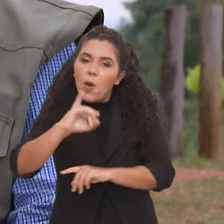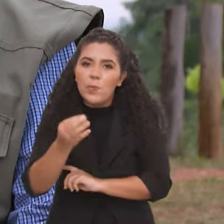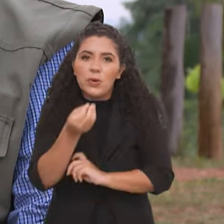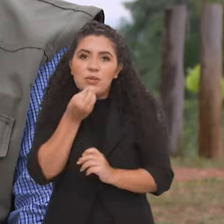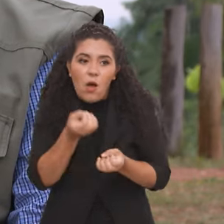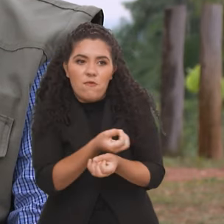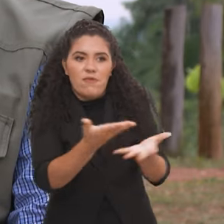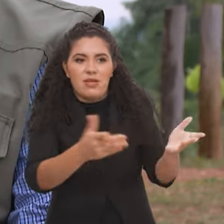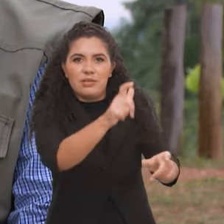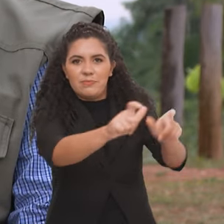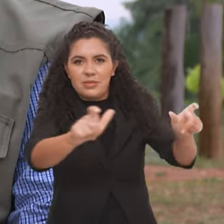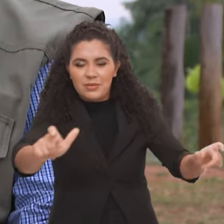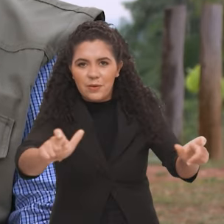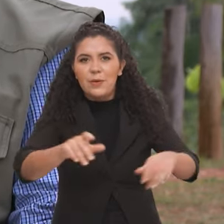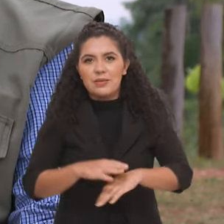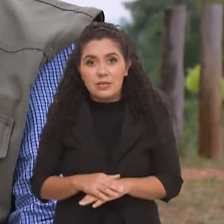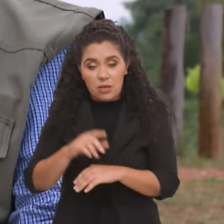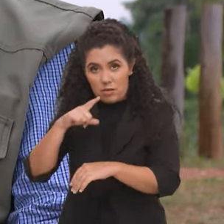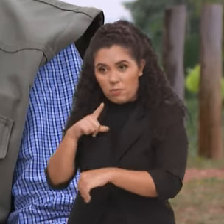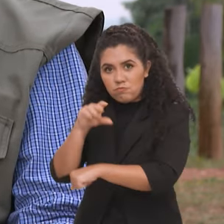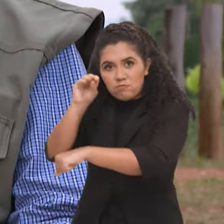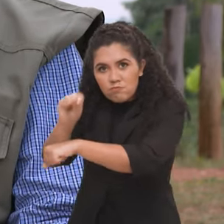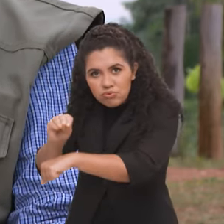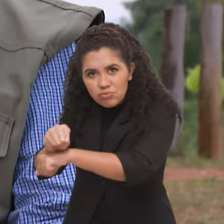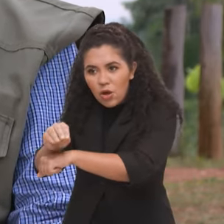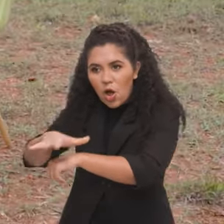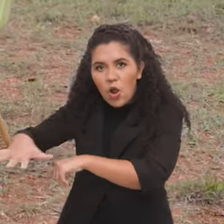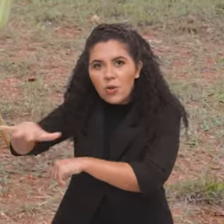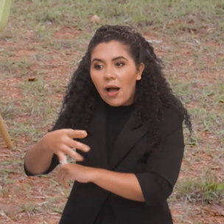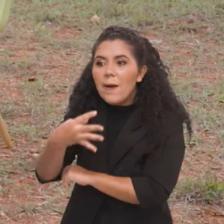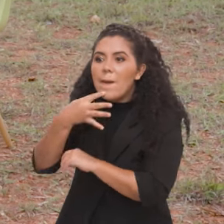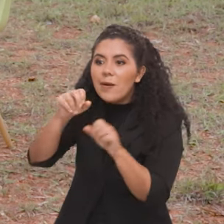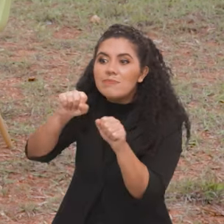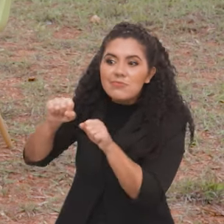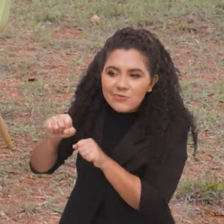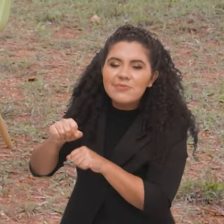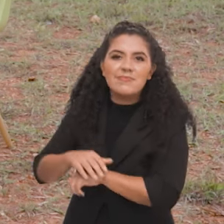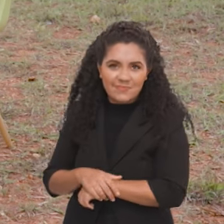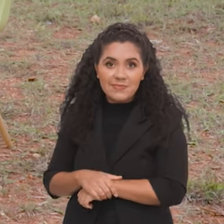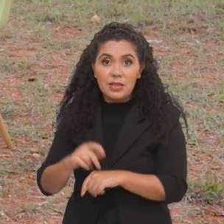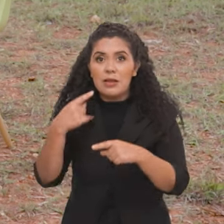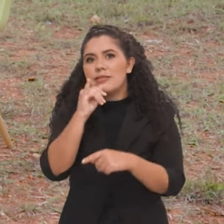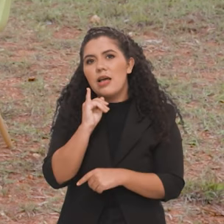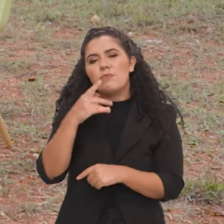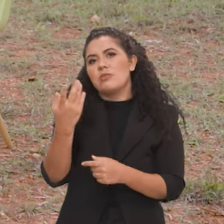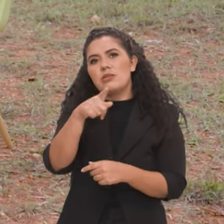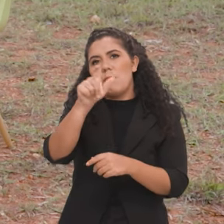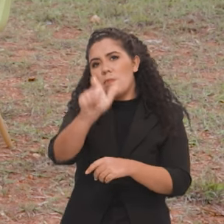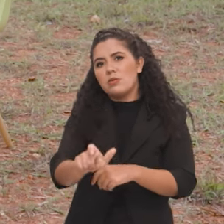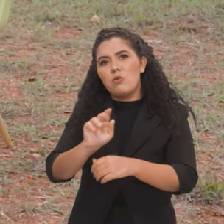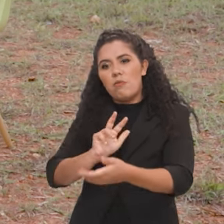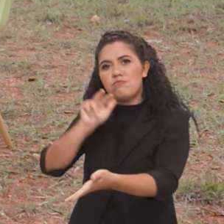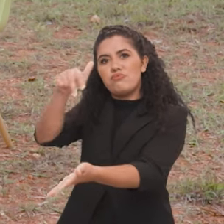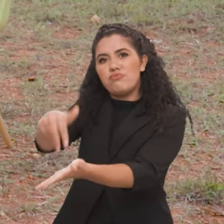porque aquela máxima que diz que só preserva quem conhece. Então, quando você vai, por exemplo, no Parque Nacional do Iguaçu e se